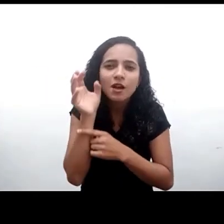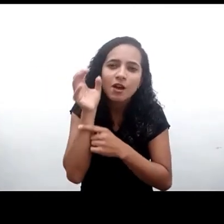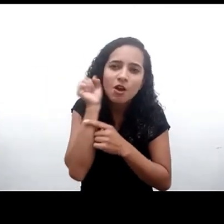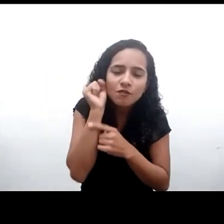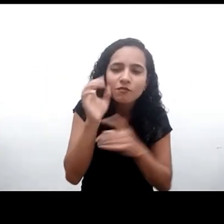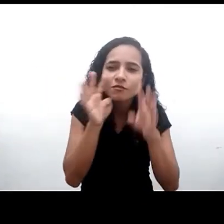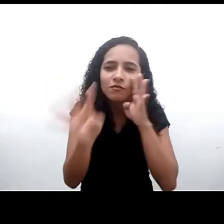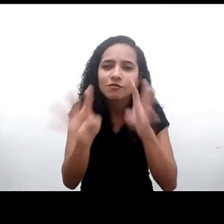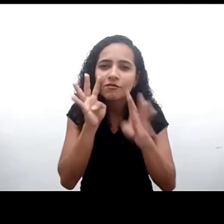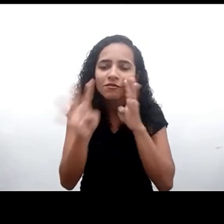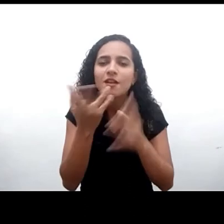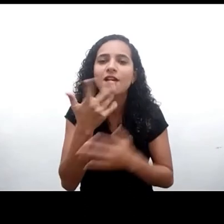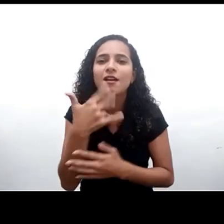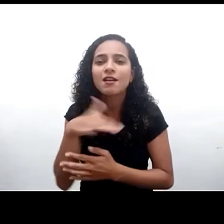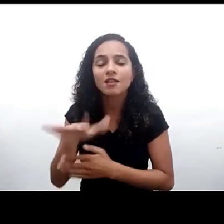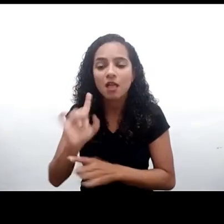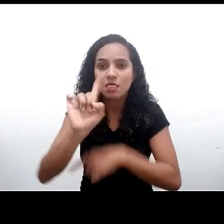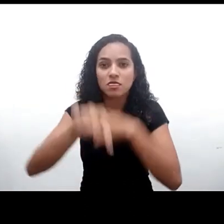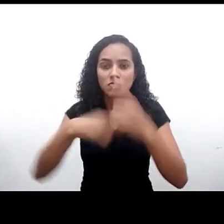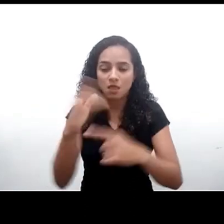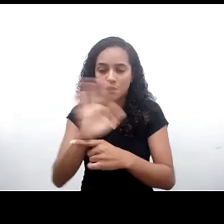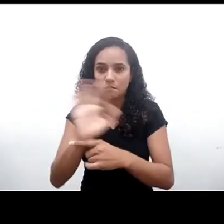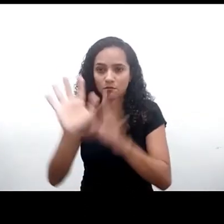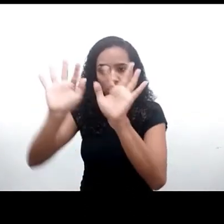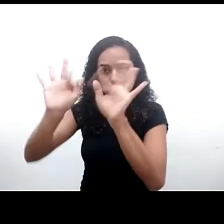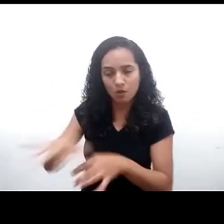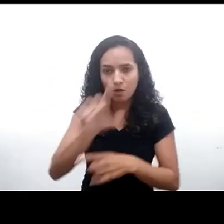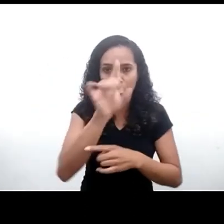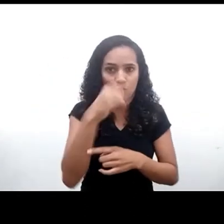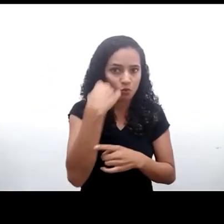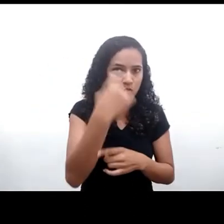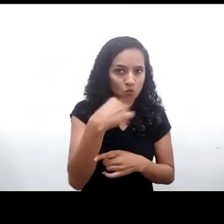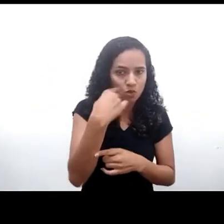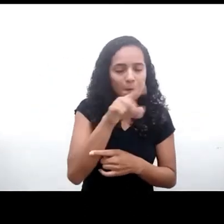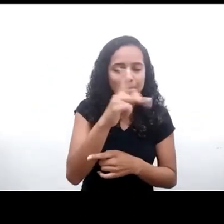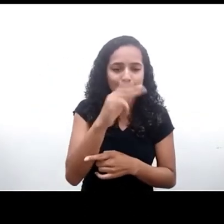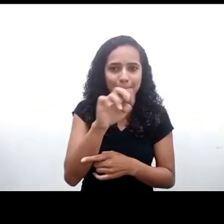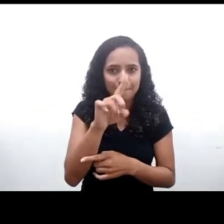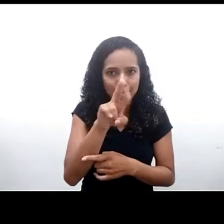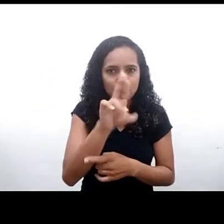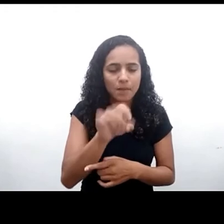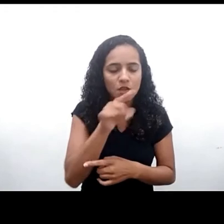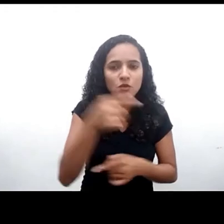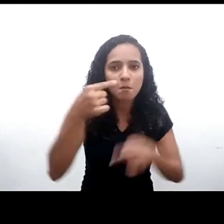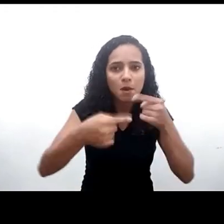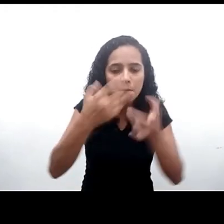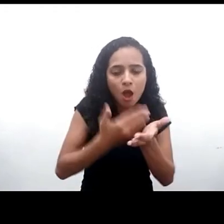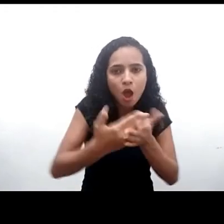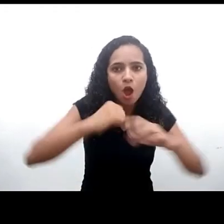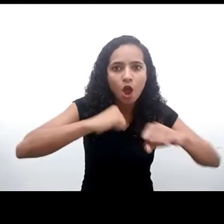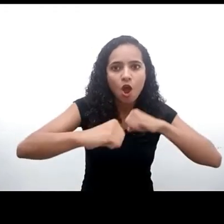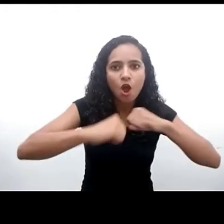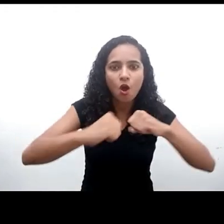crianças Após o vídeo o advogado e coordenador do programa Criança e Consumo Pedro Hart iniciará o debate com nossos palestrantes